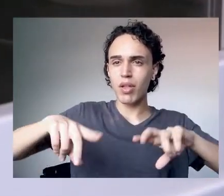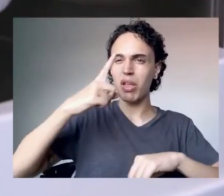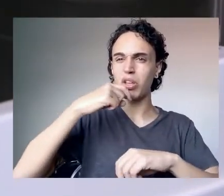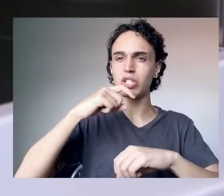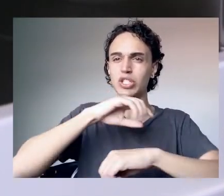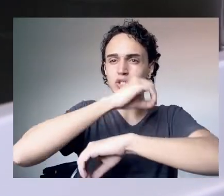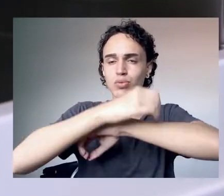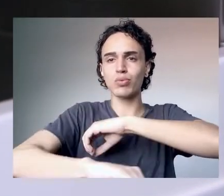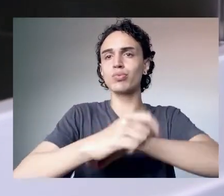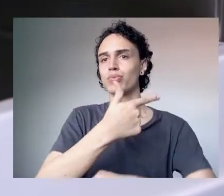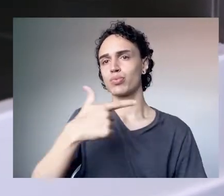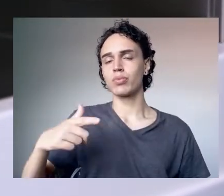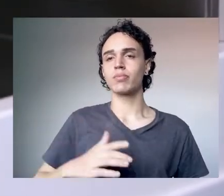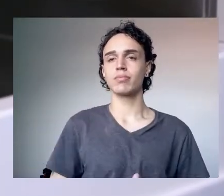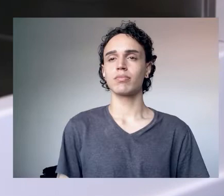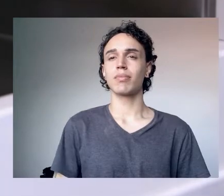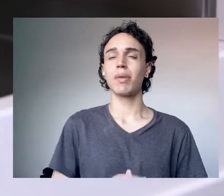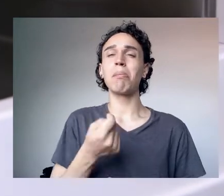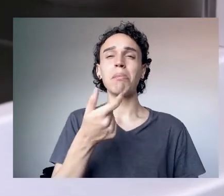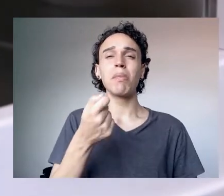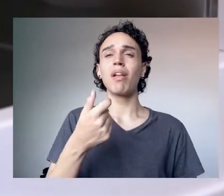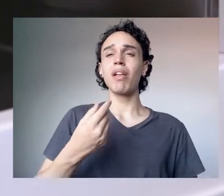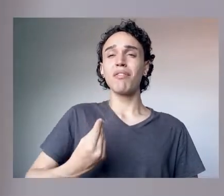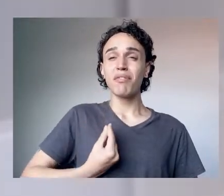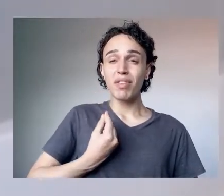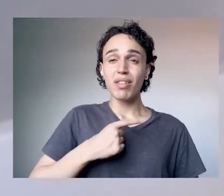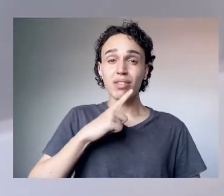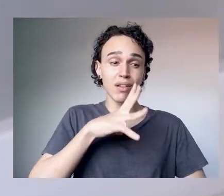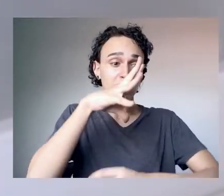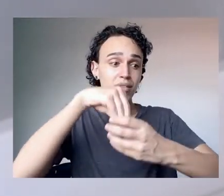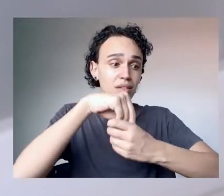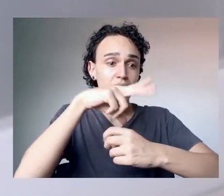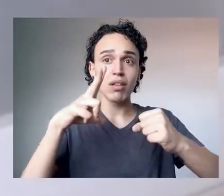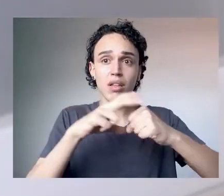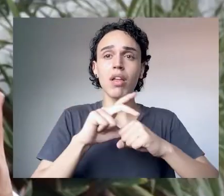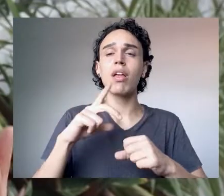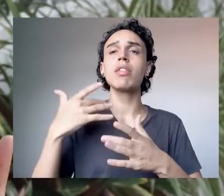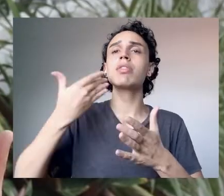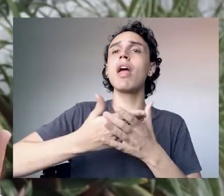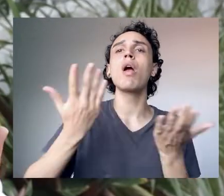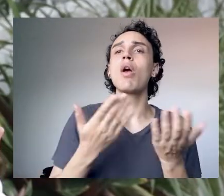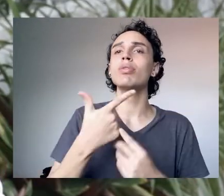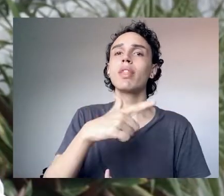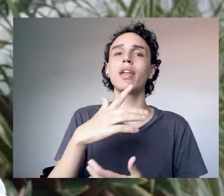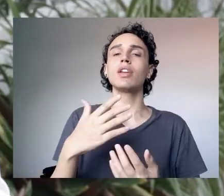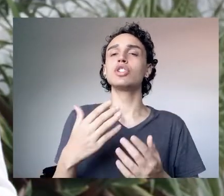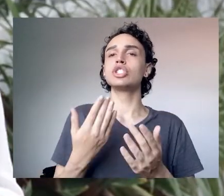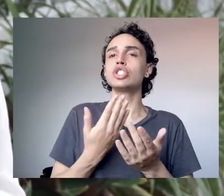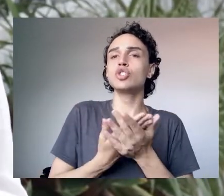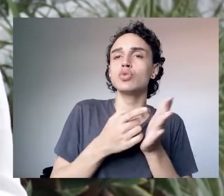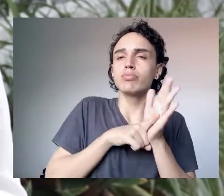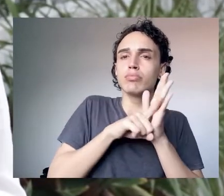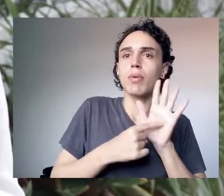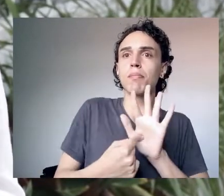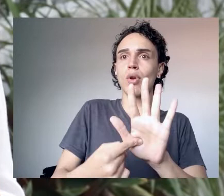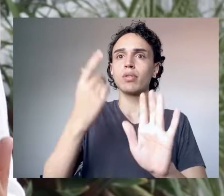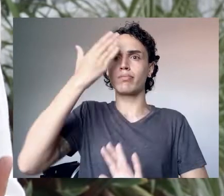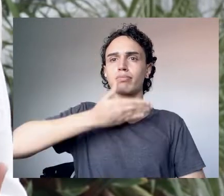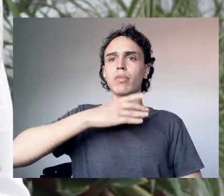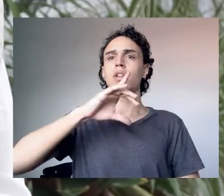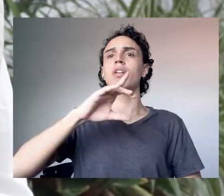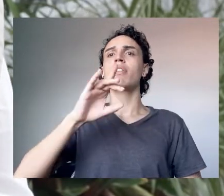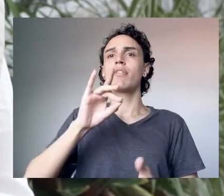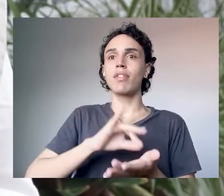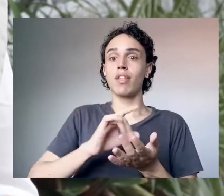novo coronavírus pelo esgoto. É muito improvável que esses vírus resistam e se tornem infectivos. Até o momento, não há nenhuma evidência